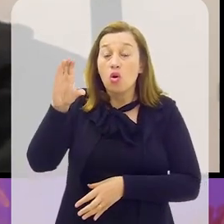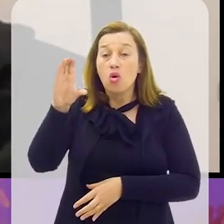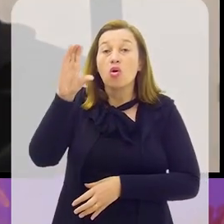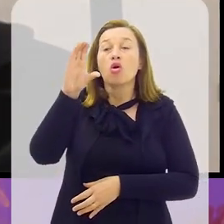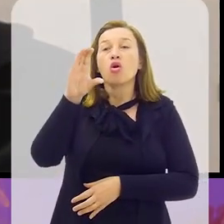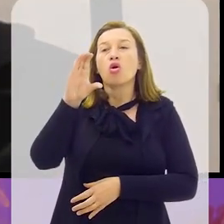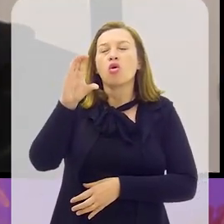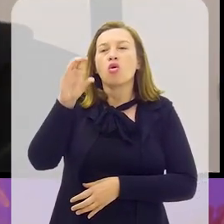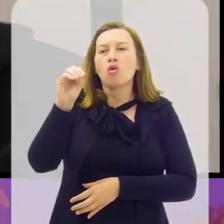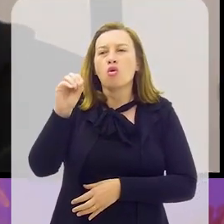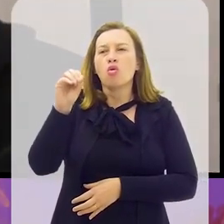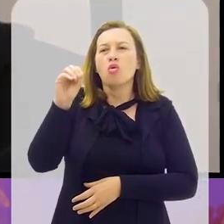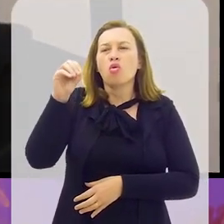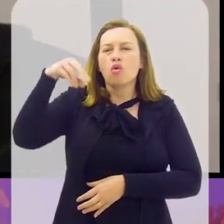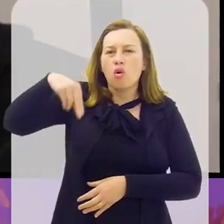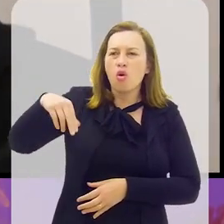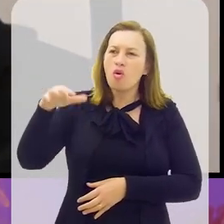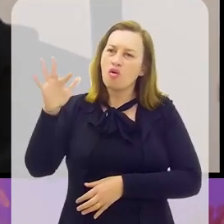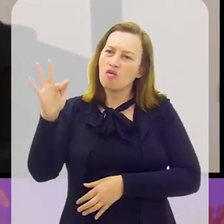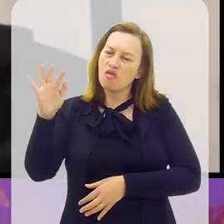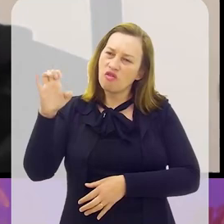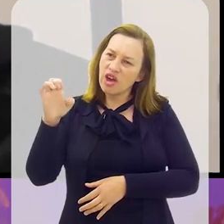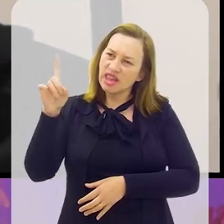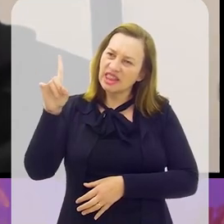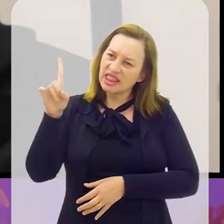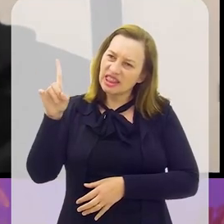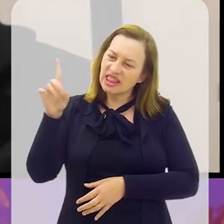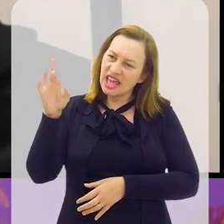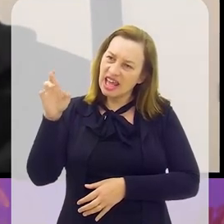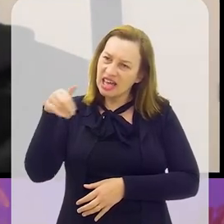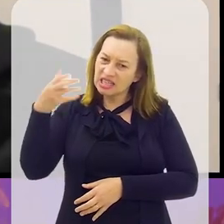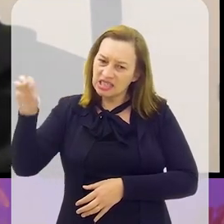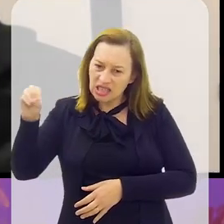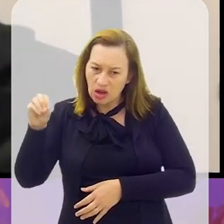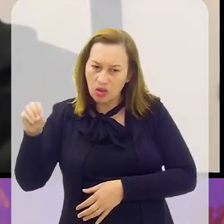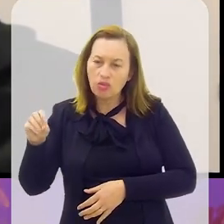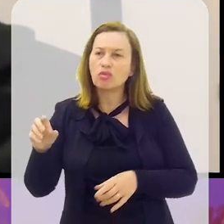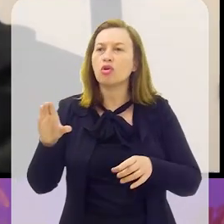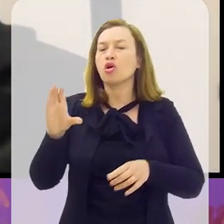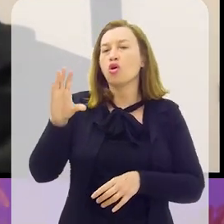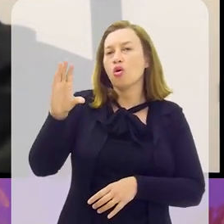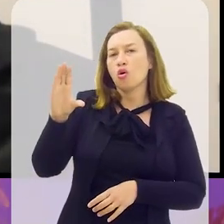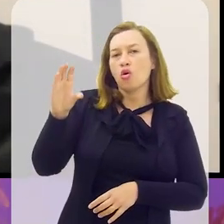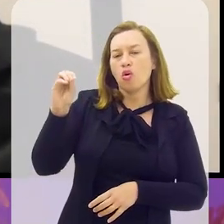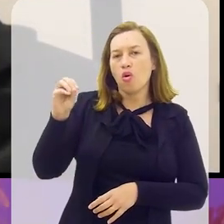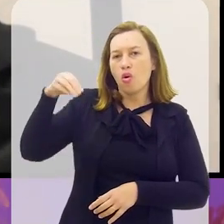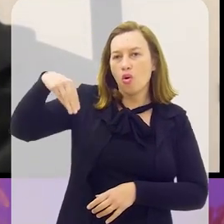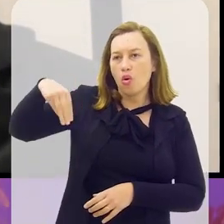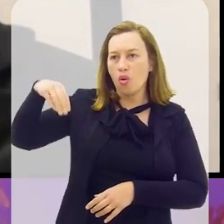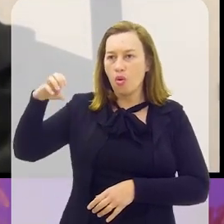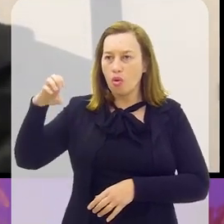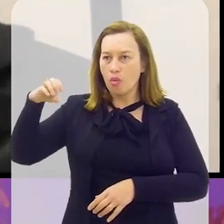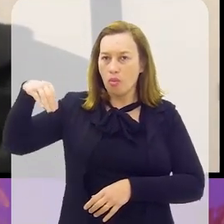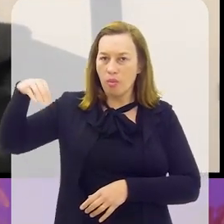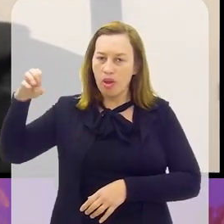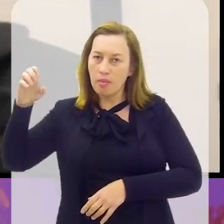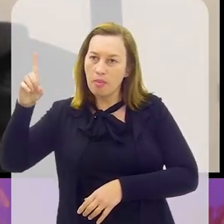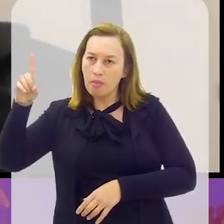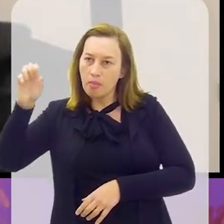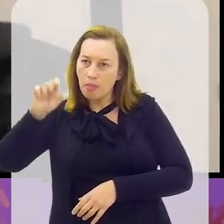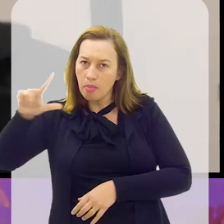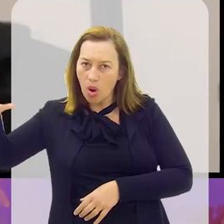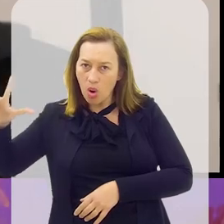fundamental que a Comebol, que a CBF, que as federações locais se envolvam efetivamente na transformação